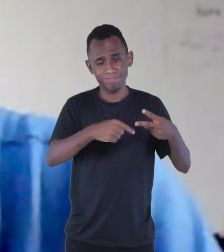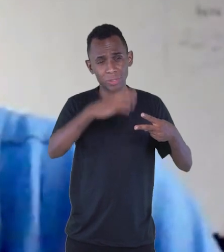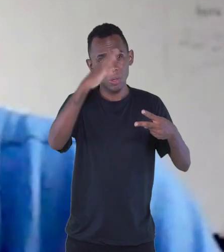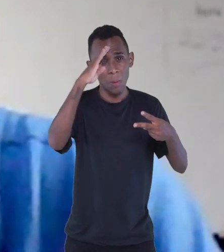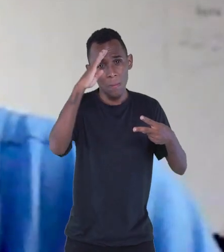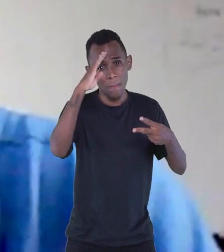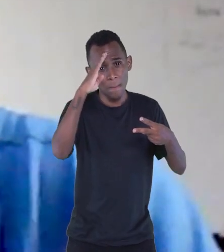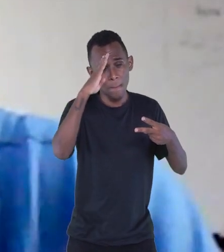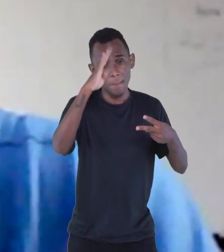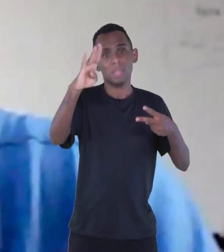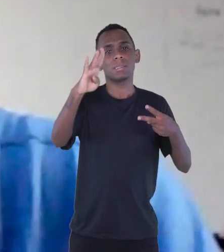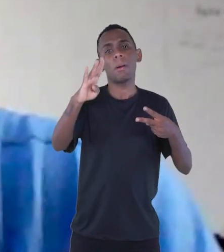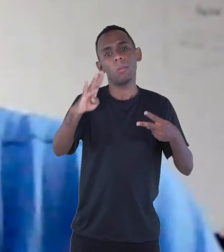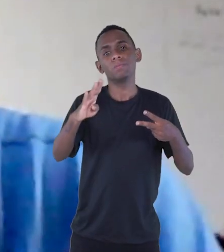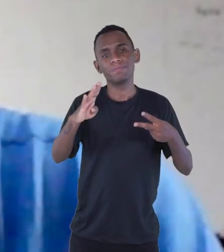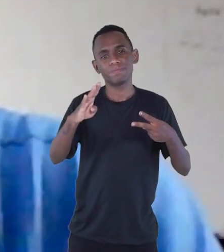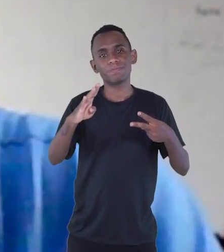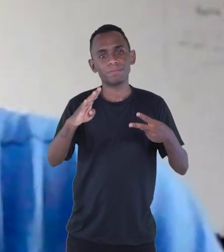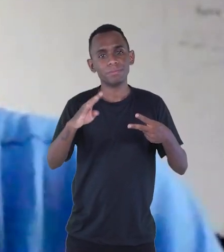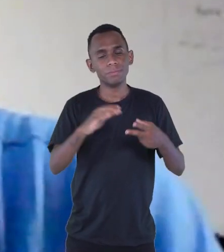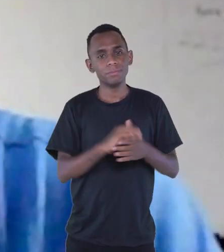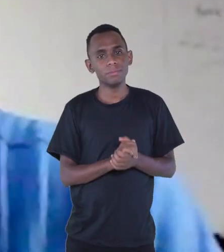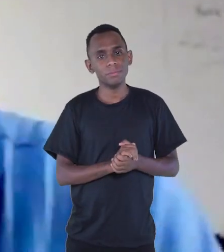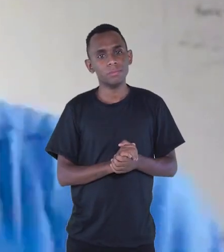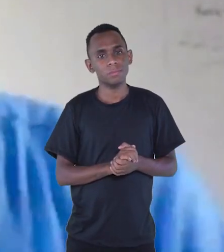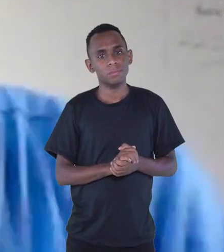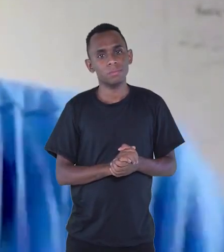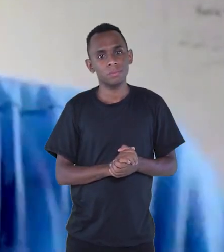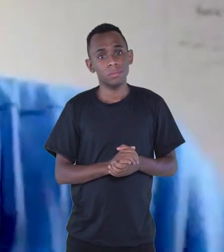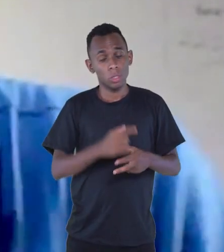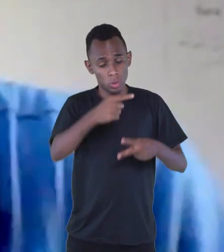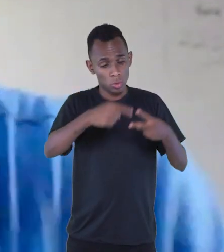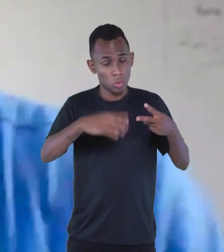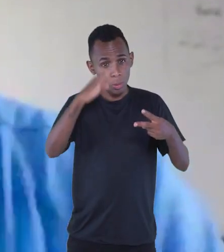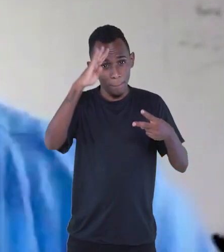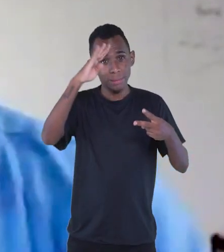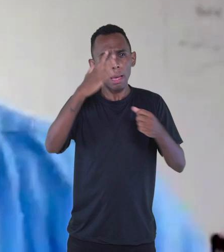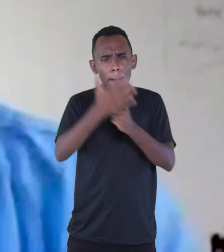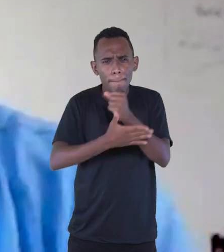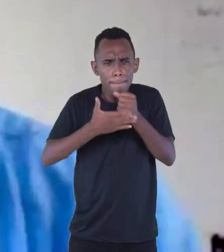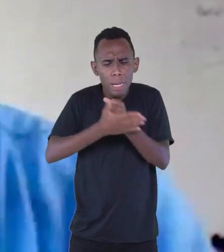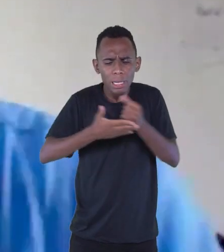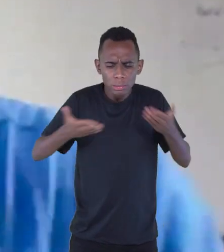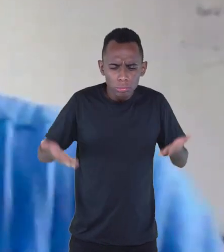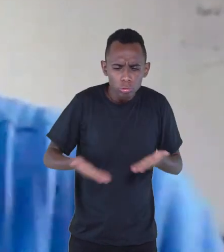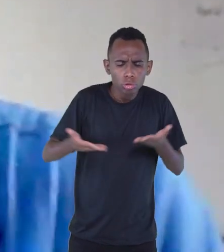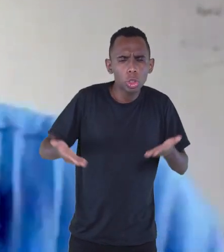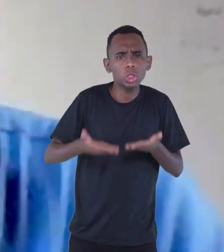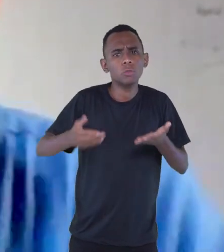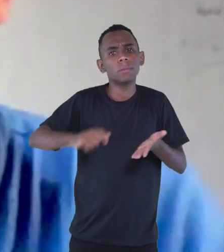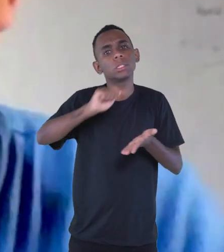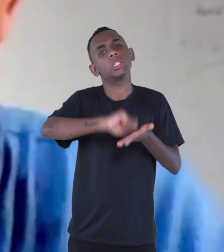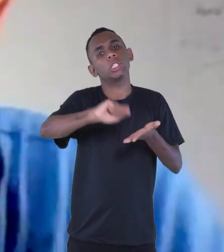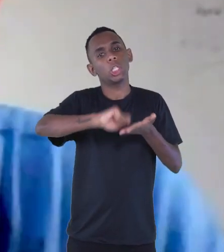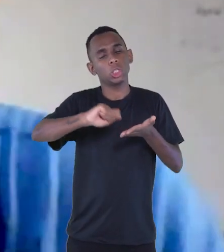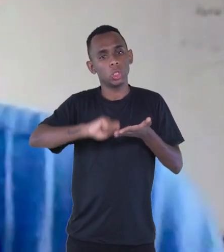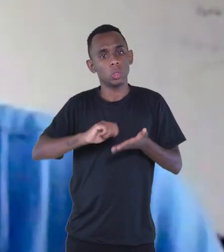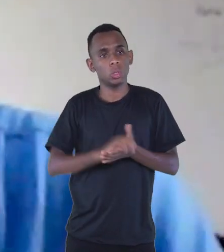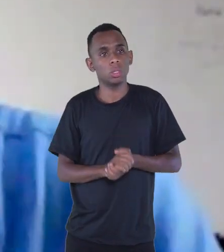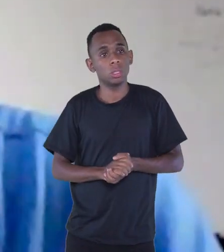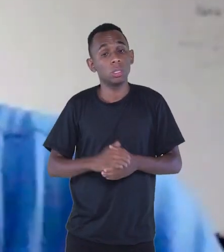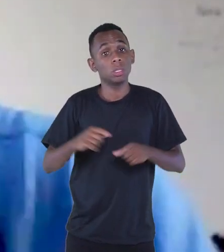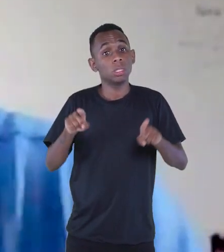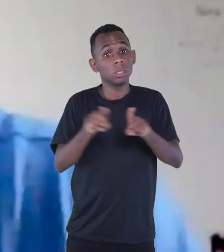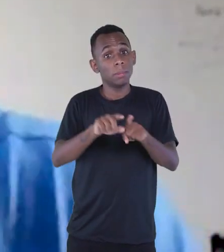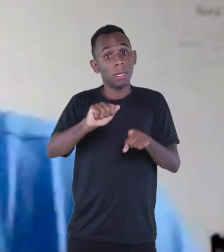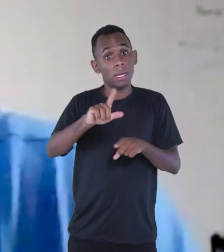puxadores dessa geração de escritores. Há outros. Inclusive, a